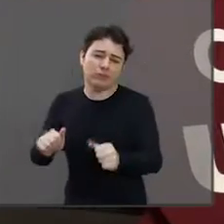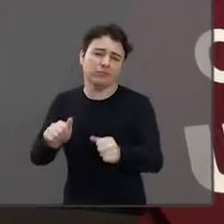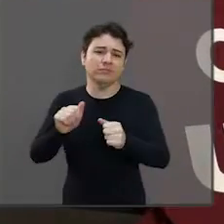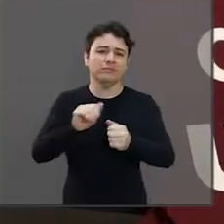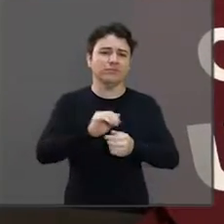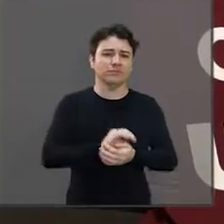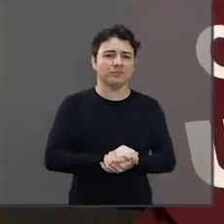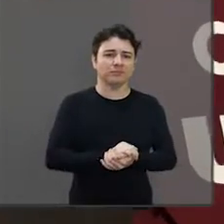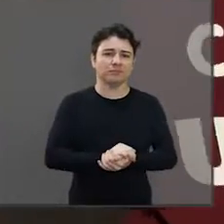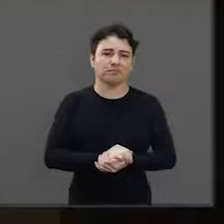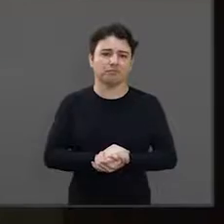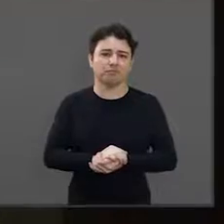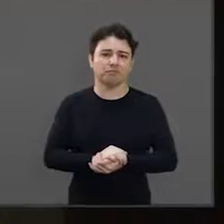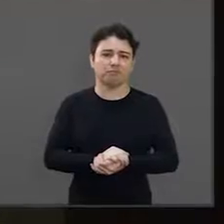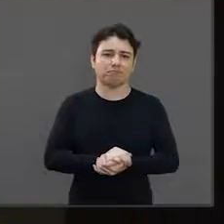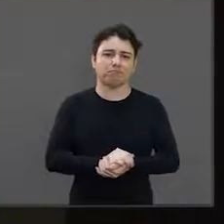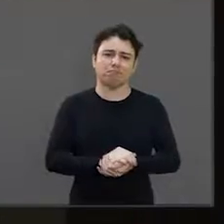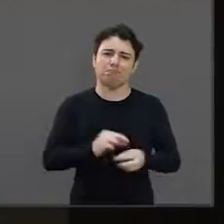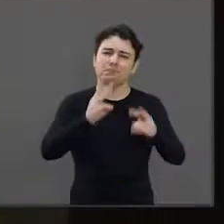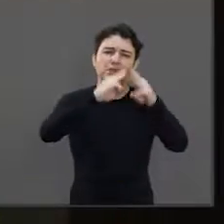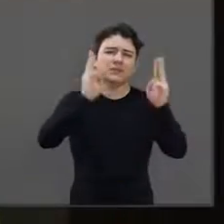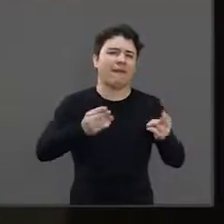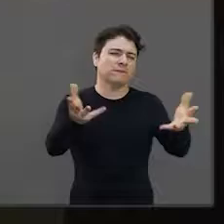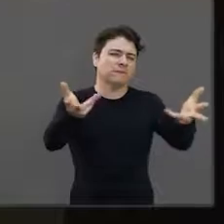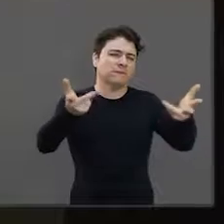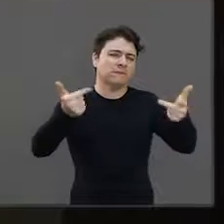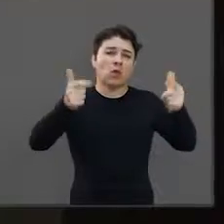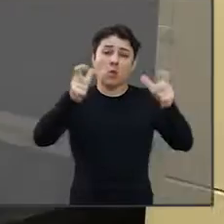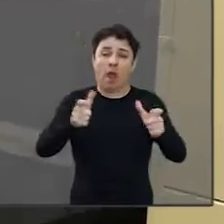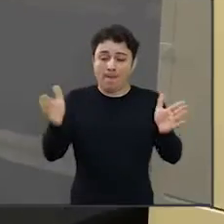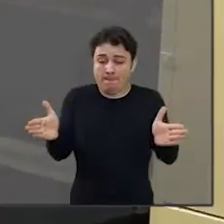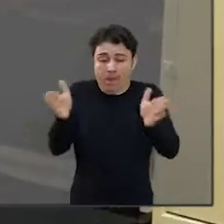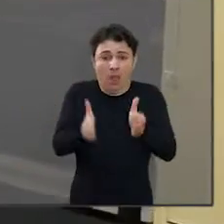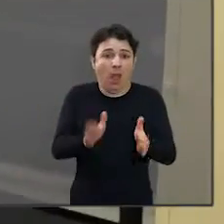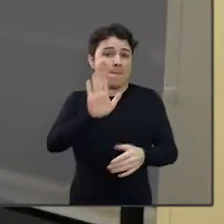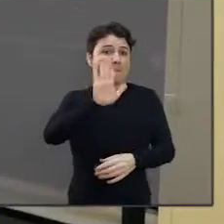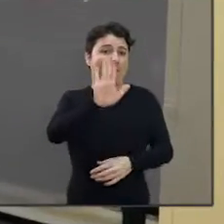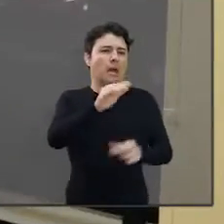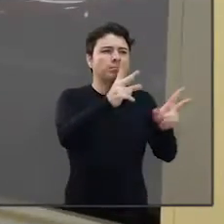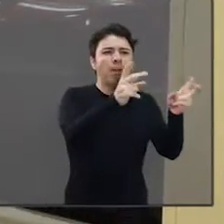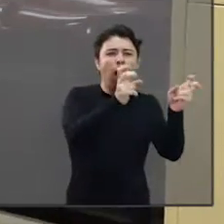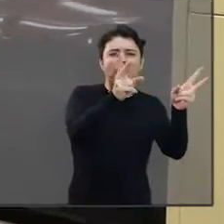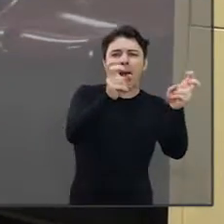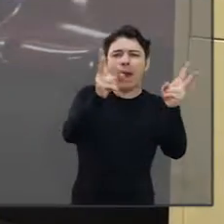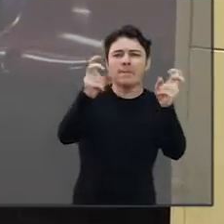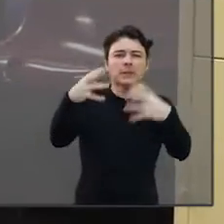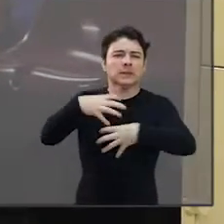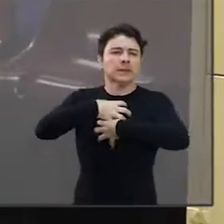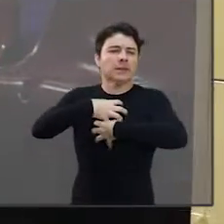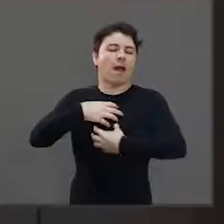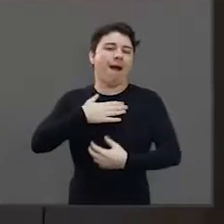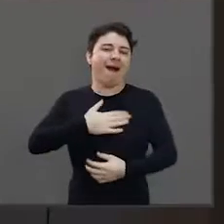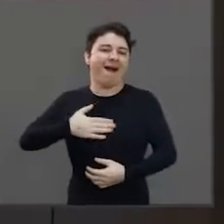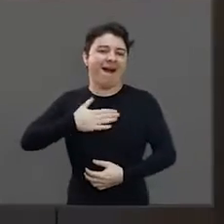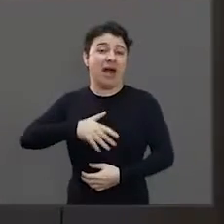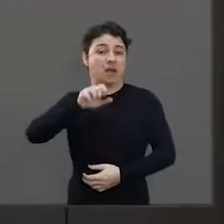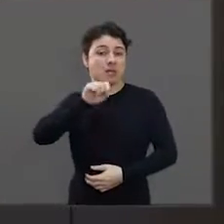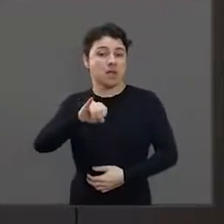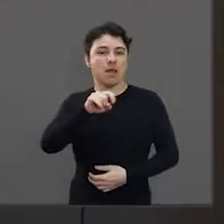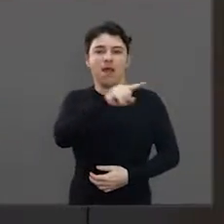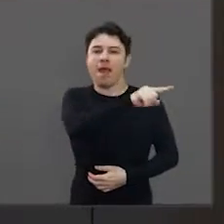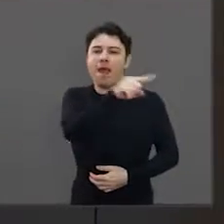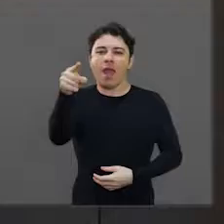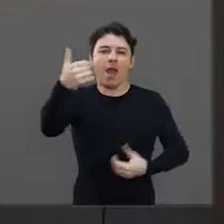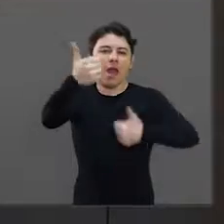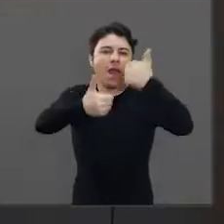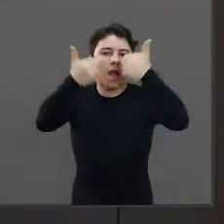história, né? O museu, é muito rico, é um museu pequeno, porém muito acolhedor, muito aconchegante e